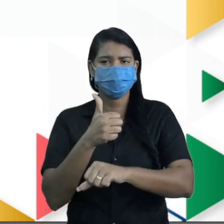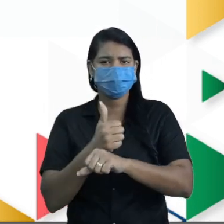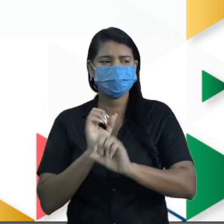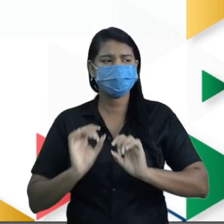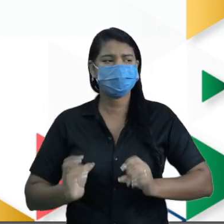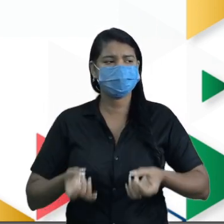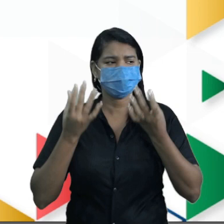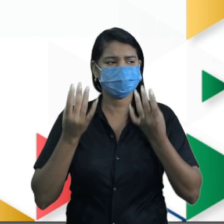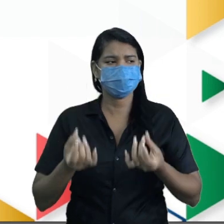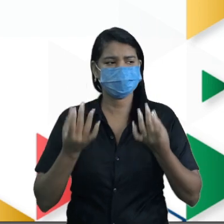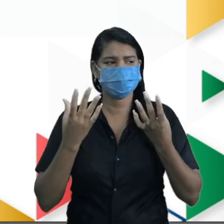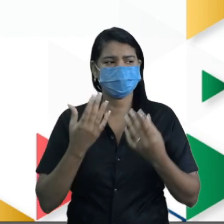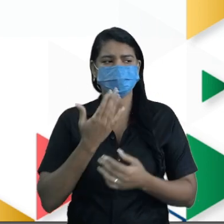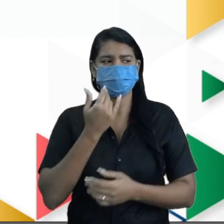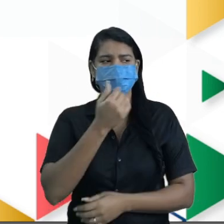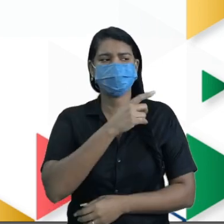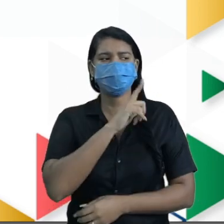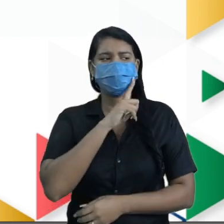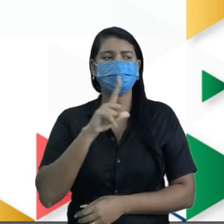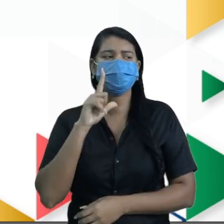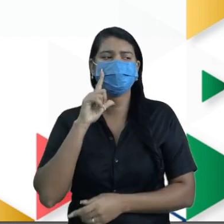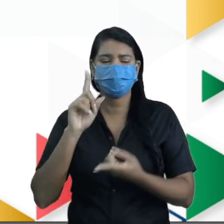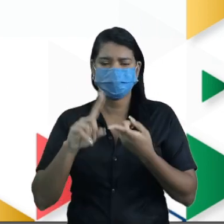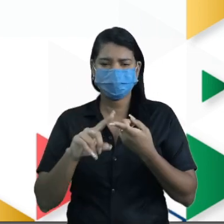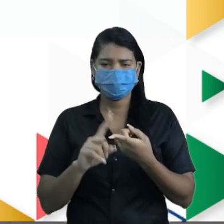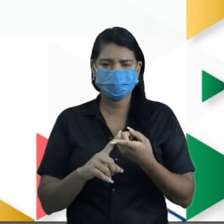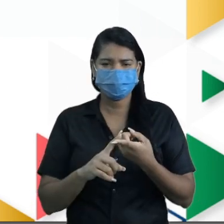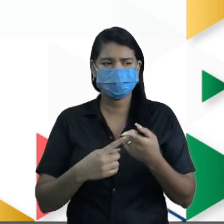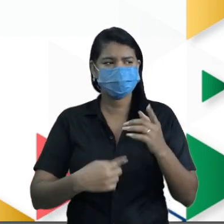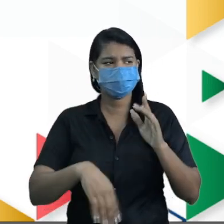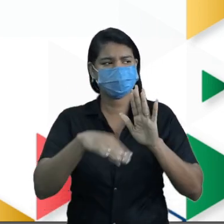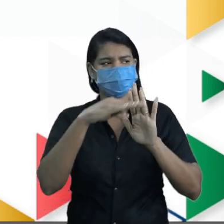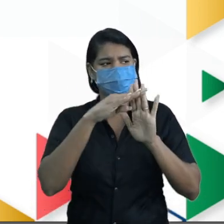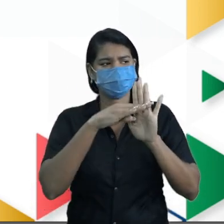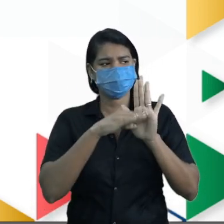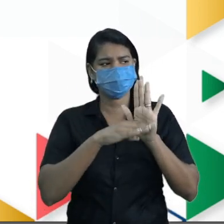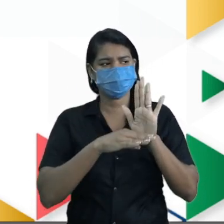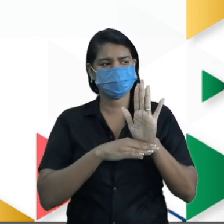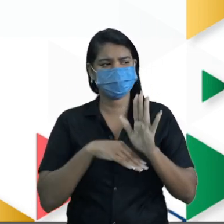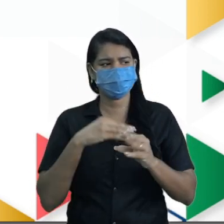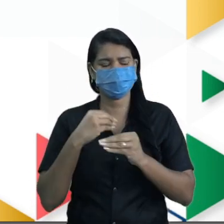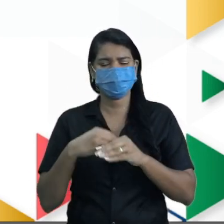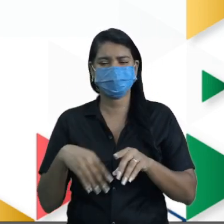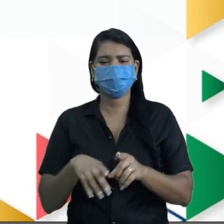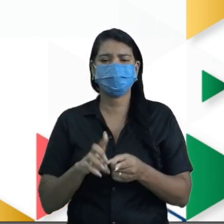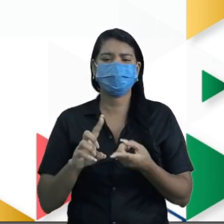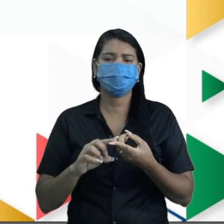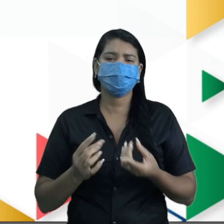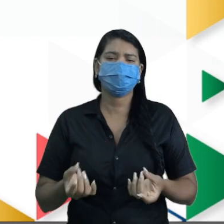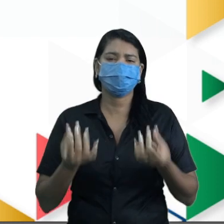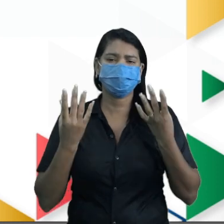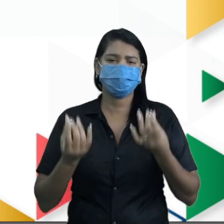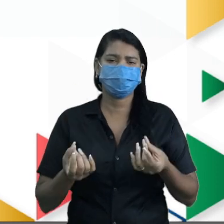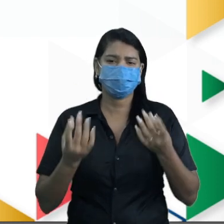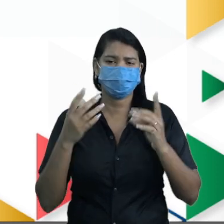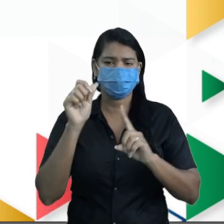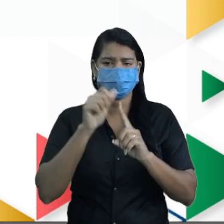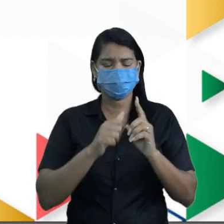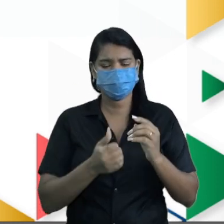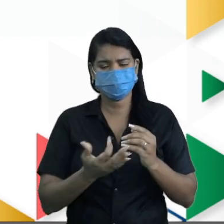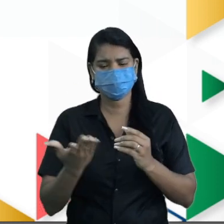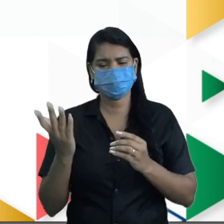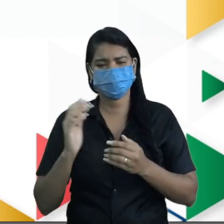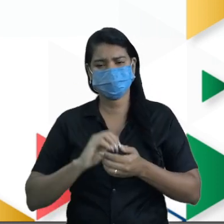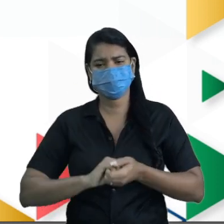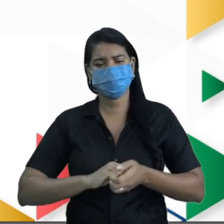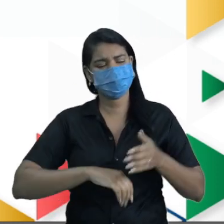venda de lanche também costuma aumentar. Veja na tabela o balanço do que ele vendeu nesses meses. Vamos ver como...